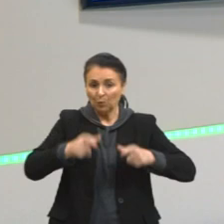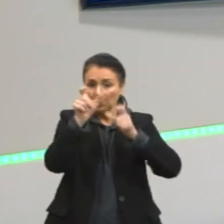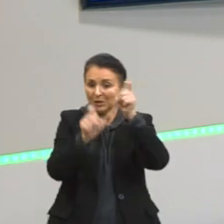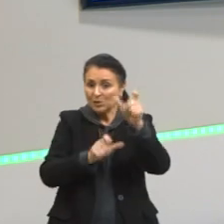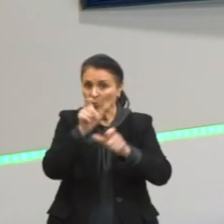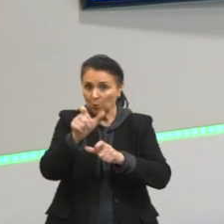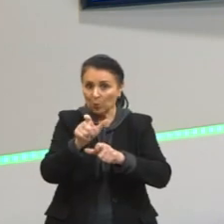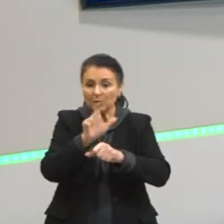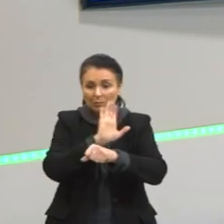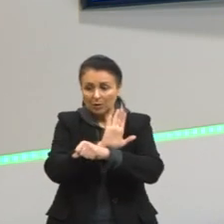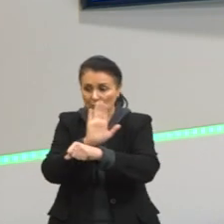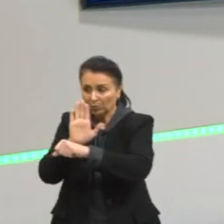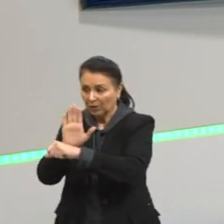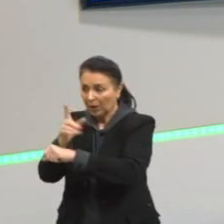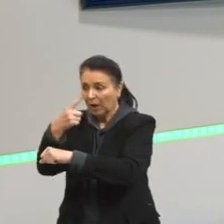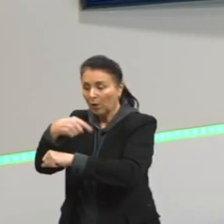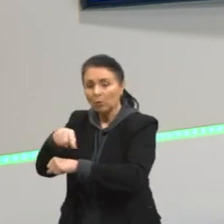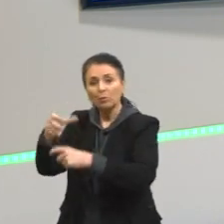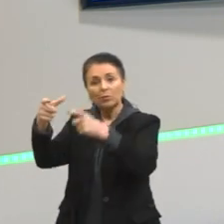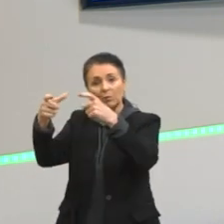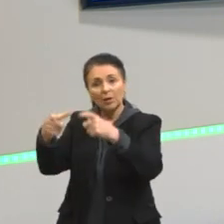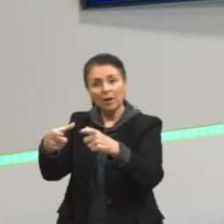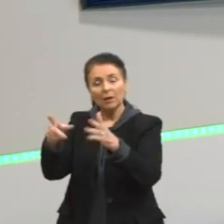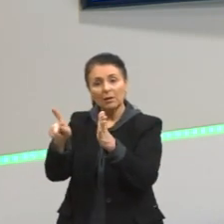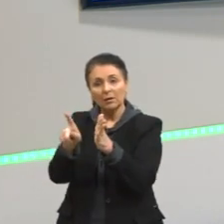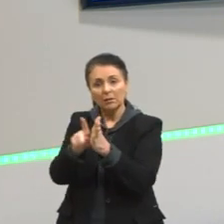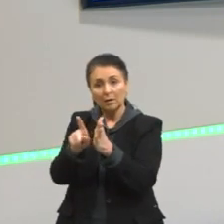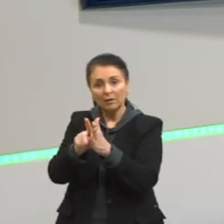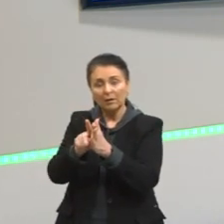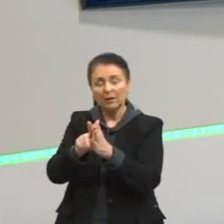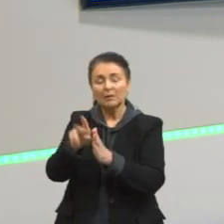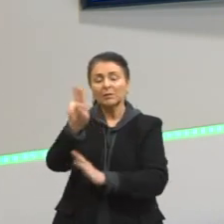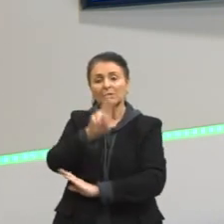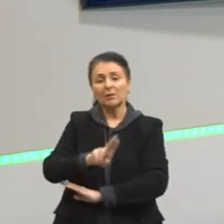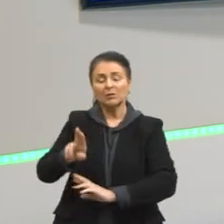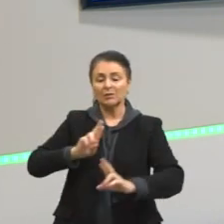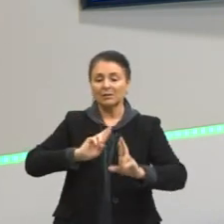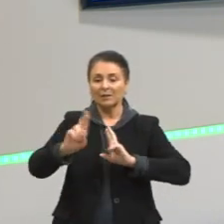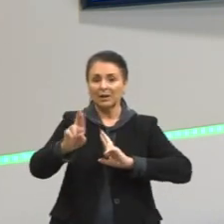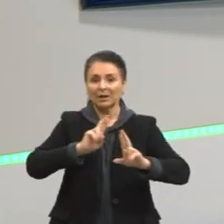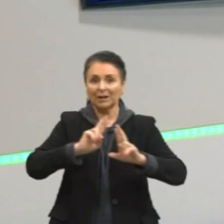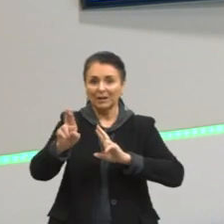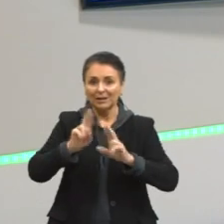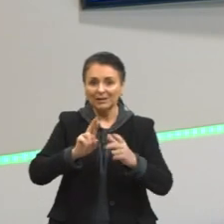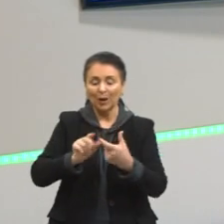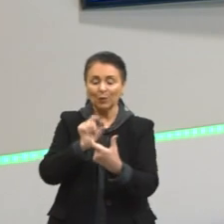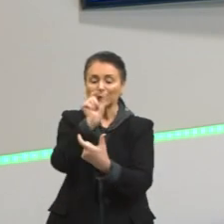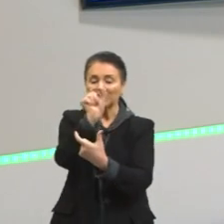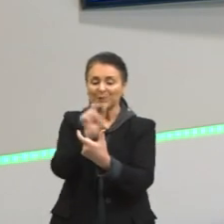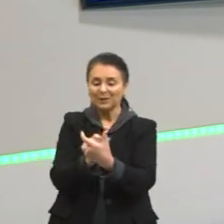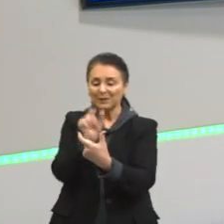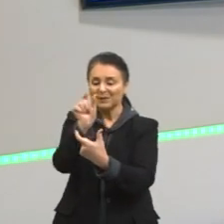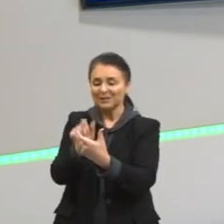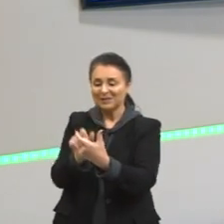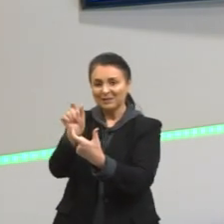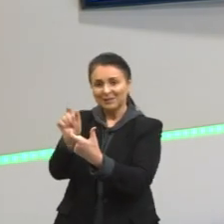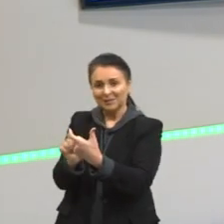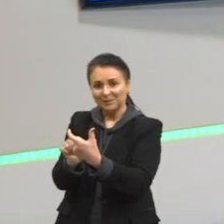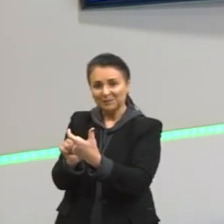outro a um local. Então, aqui de novo, gente tem essa relação de prosopopeia ou personificação.